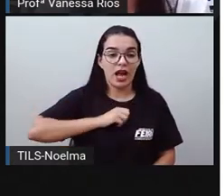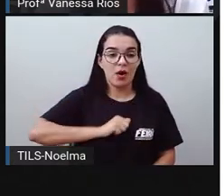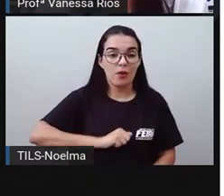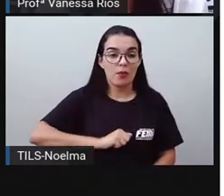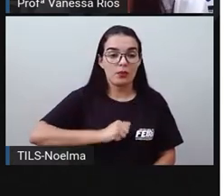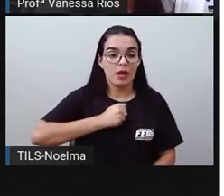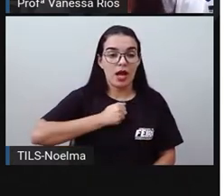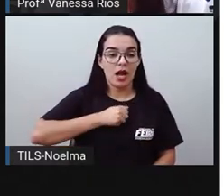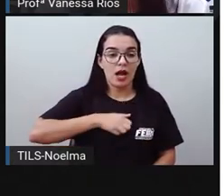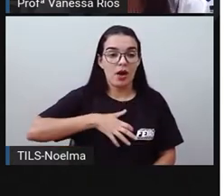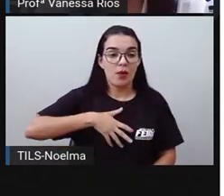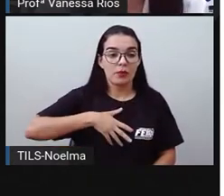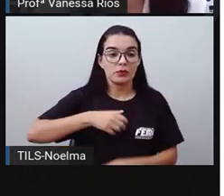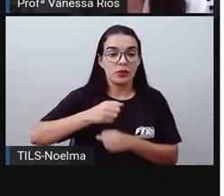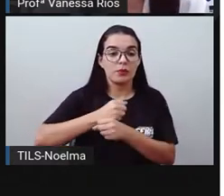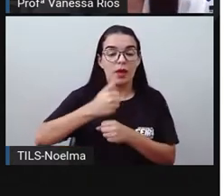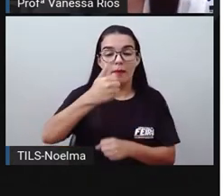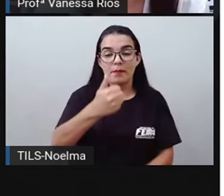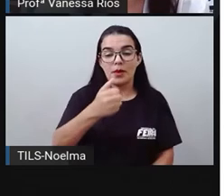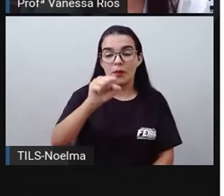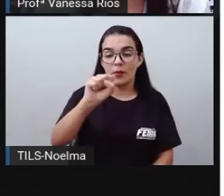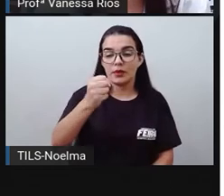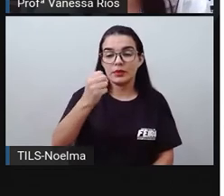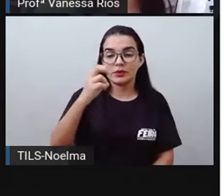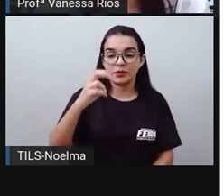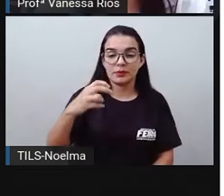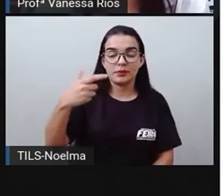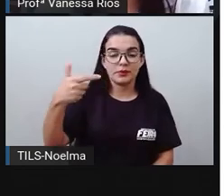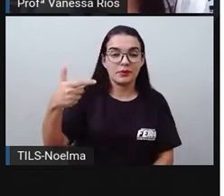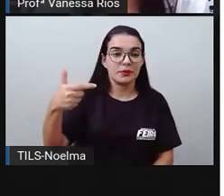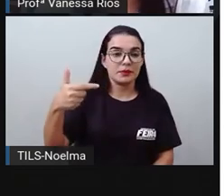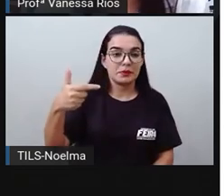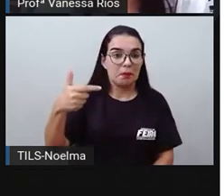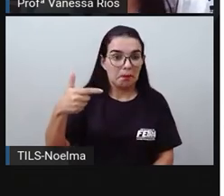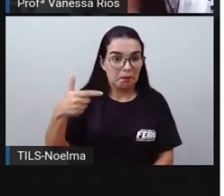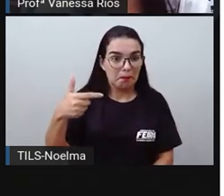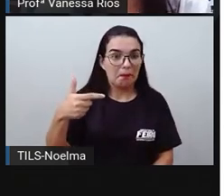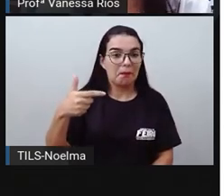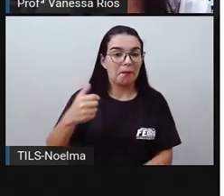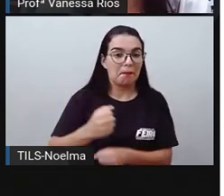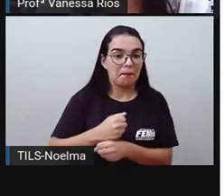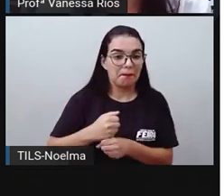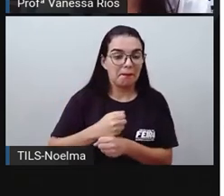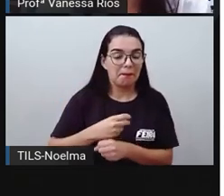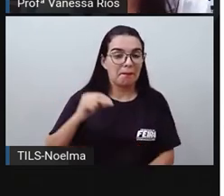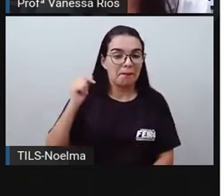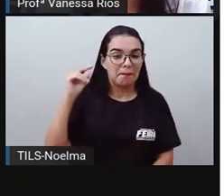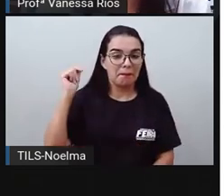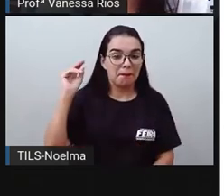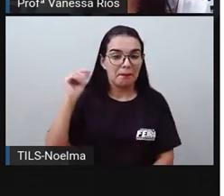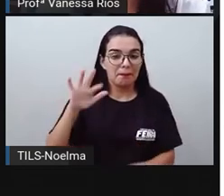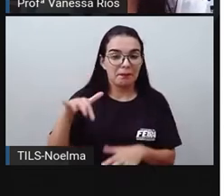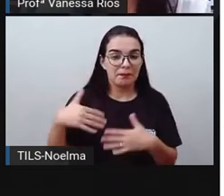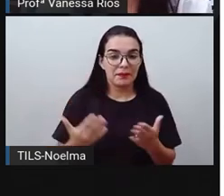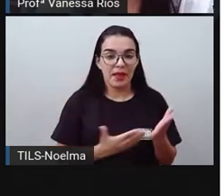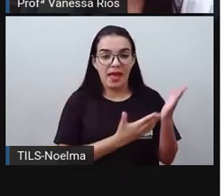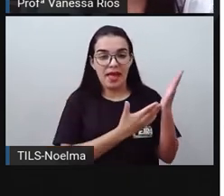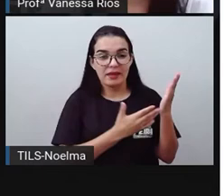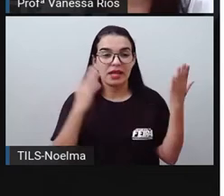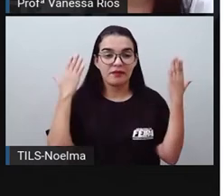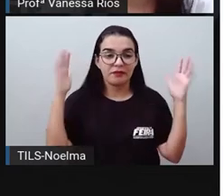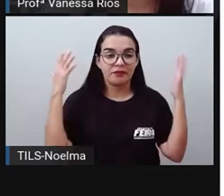1852. E aí nesta cerimônia retratada aí, inclusive com a